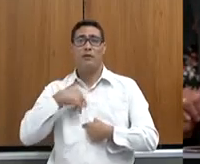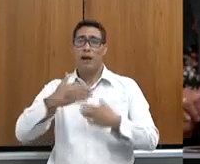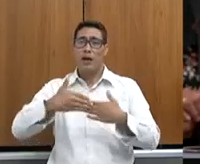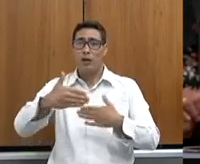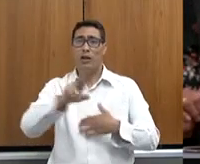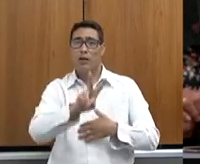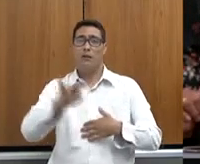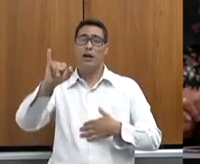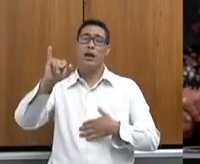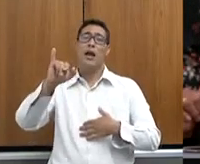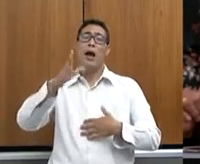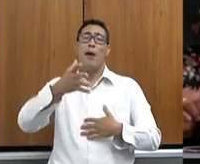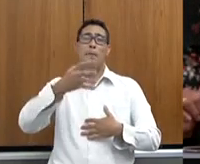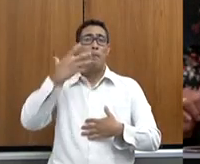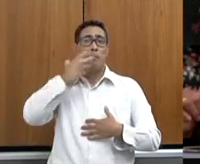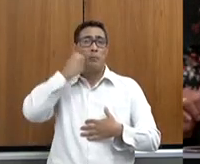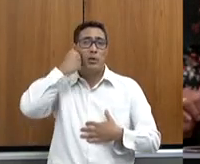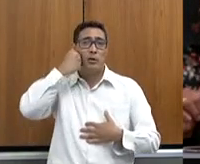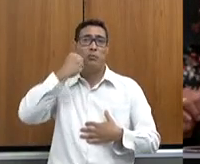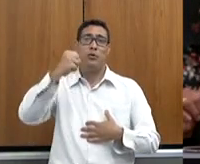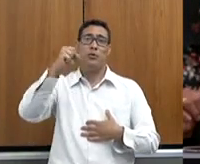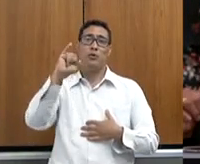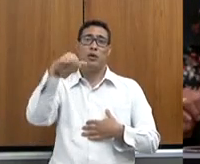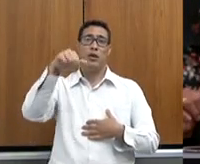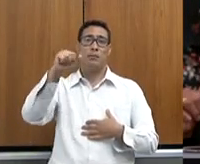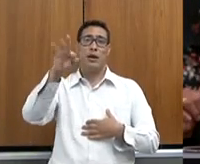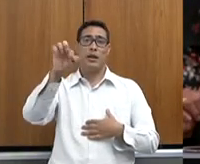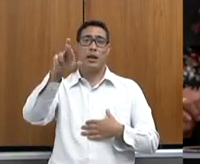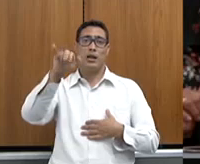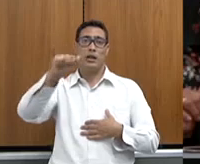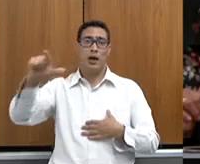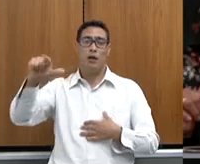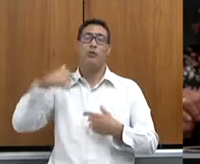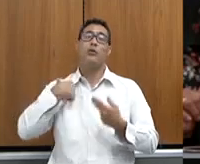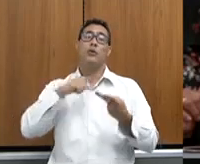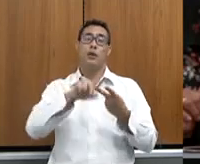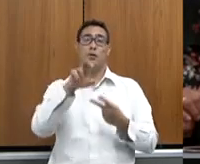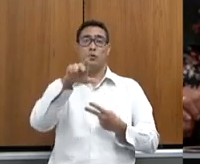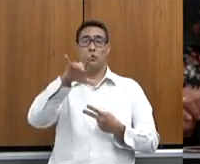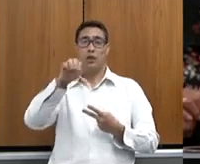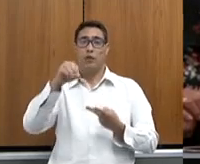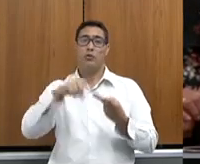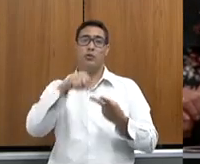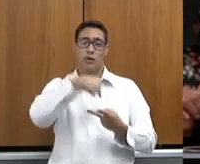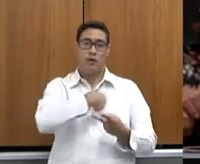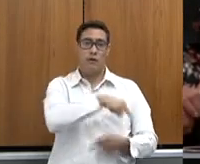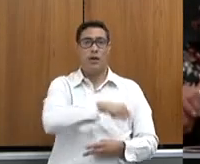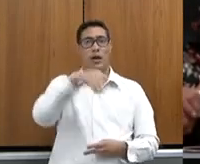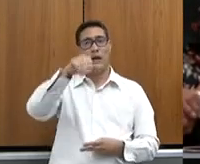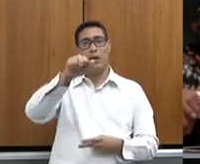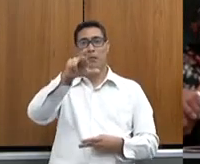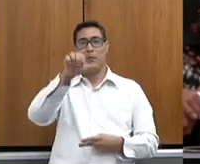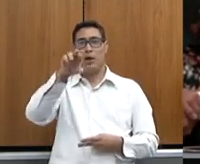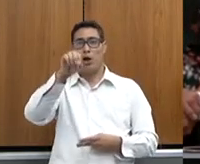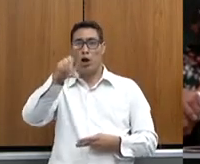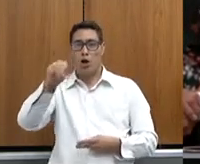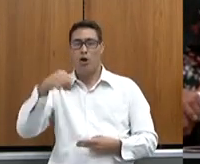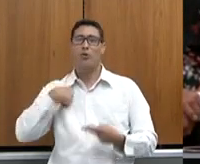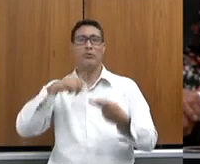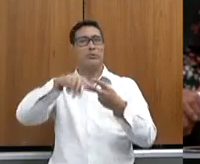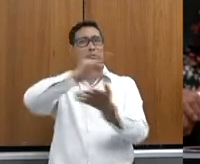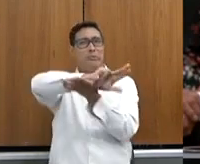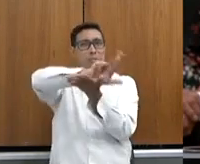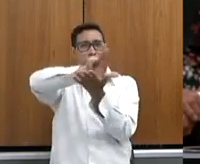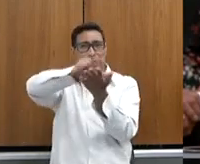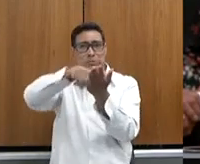patrimônio imaterial, Unesco, tivemos em Marrocos agora, junto com o setor privado, com a FAENG, com a OSENG, a MATER,